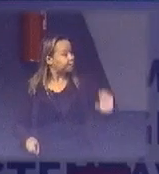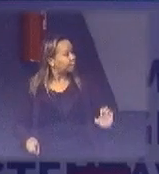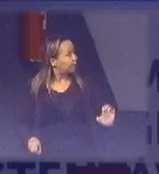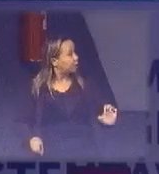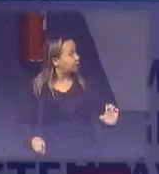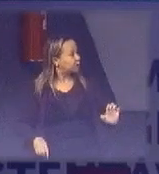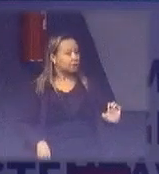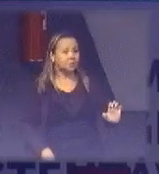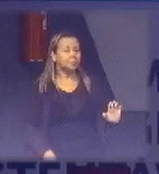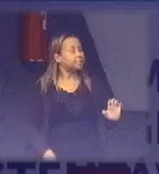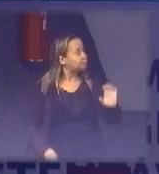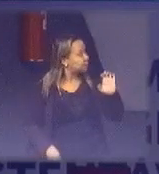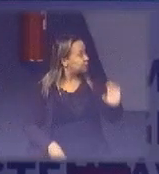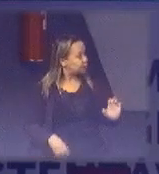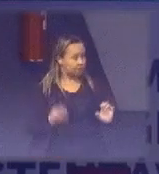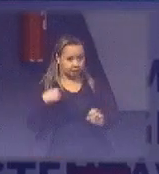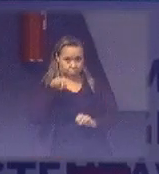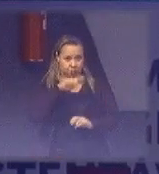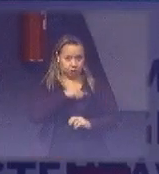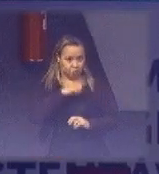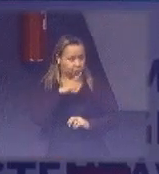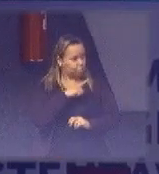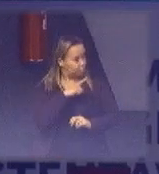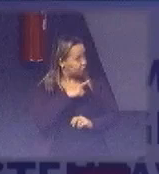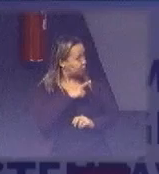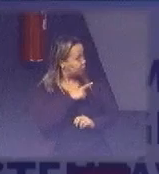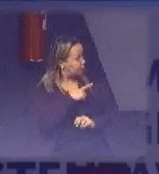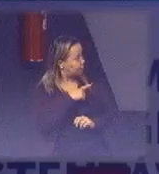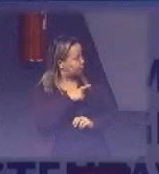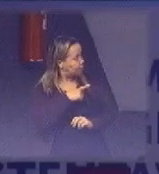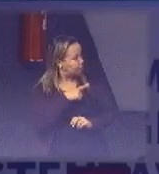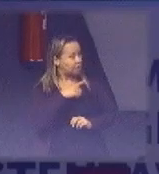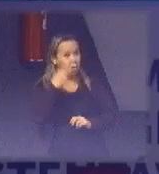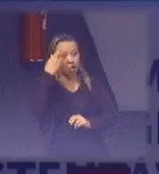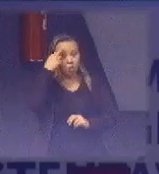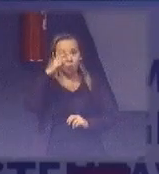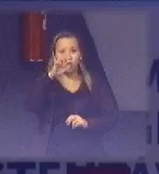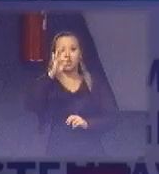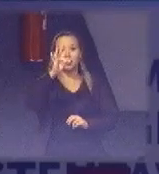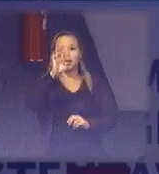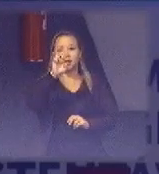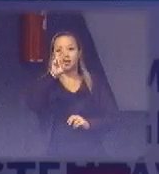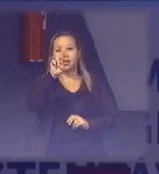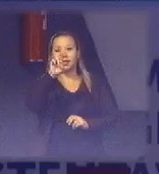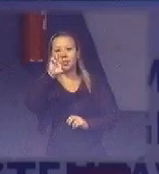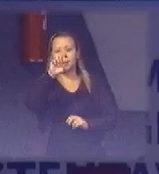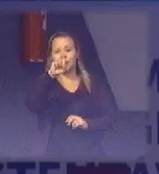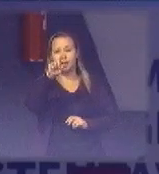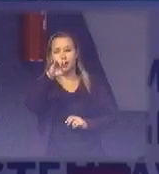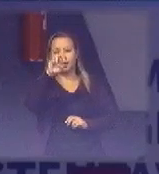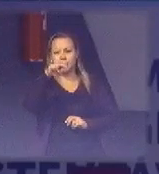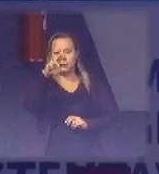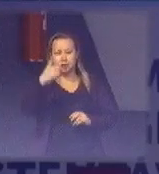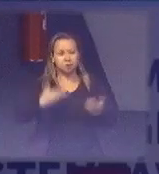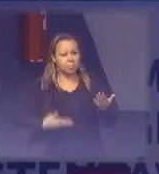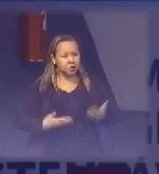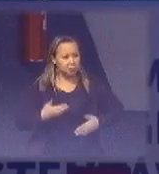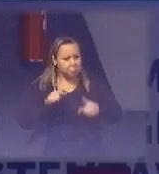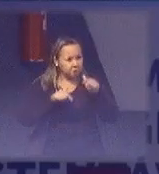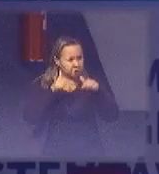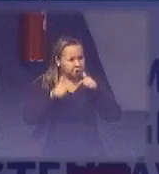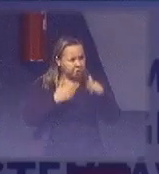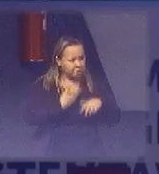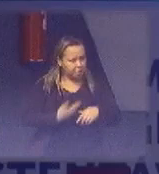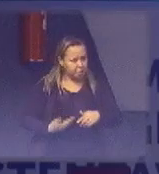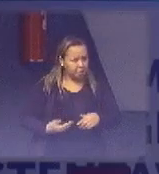a gente tem a dona Terezinha, que é a pessoa que mais contribuiu, é uma servidora aposentada do TRT,